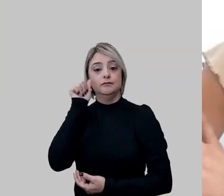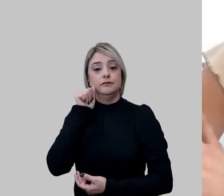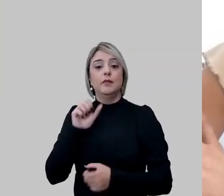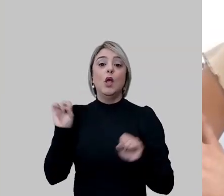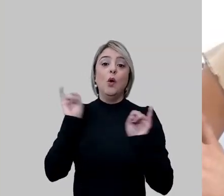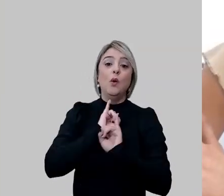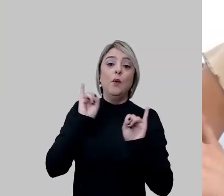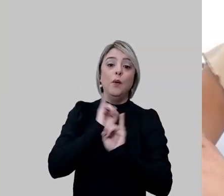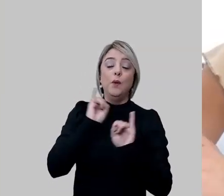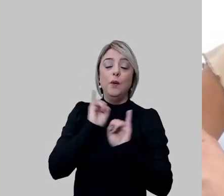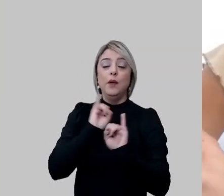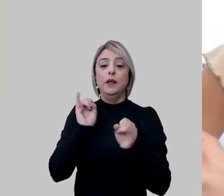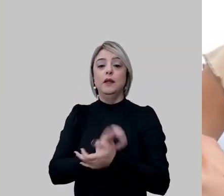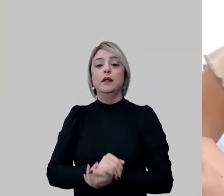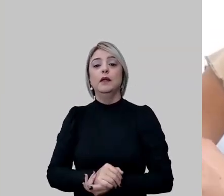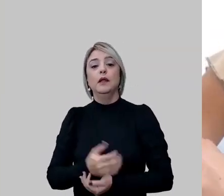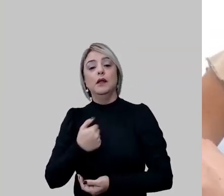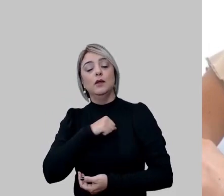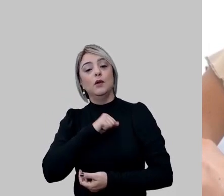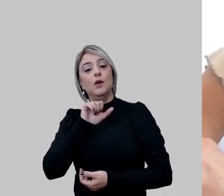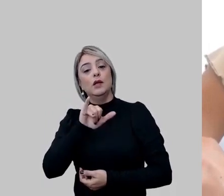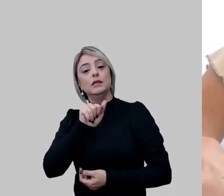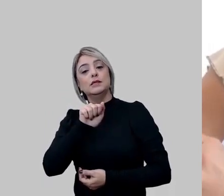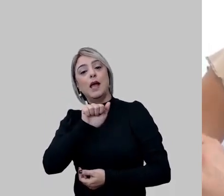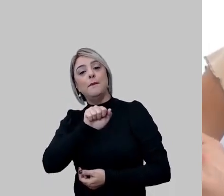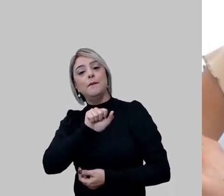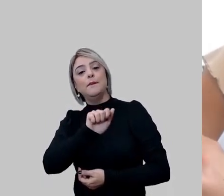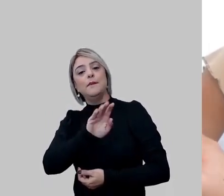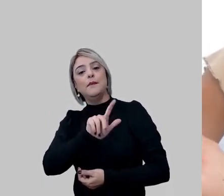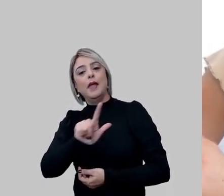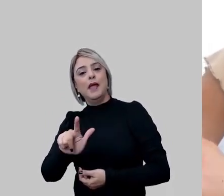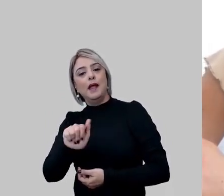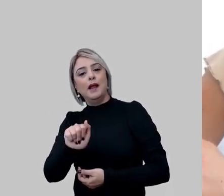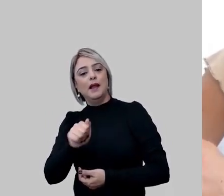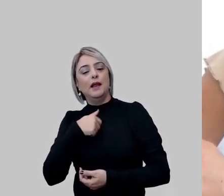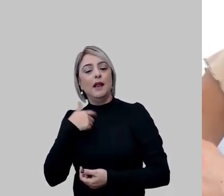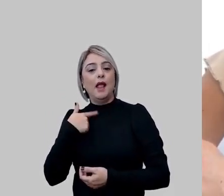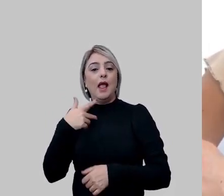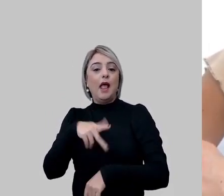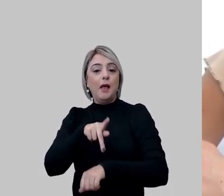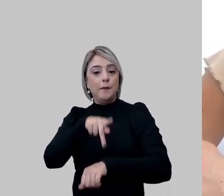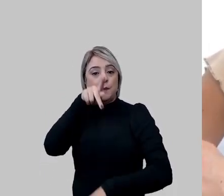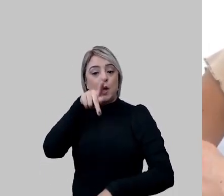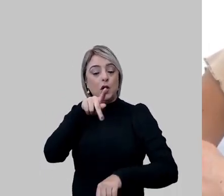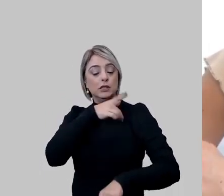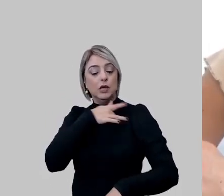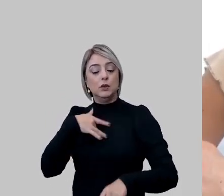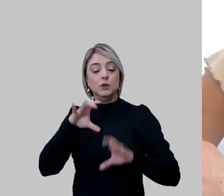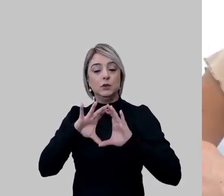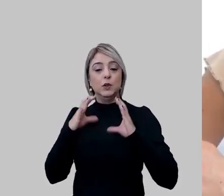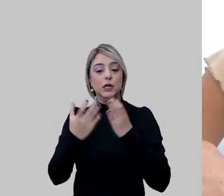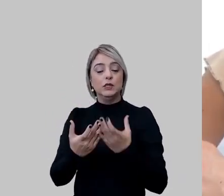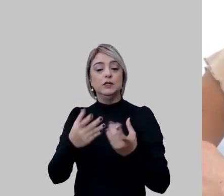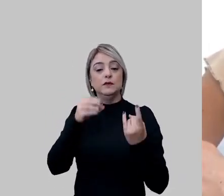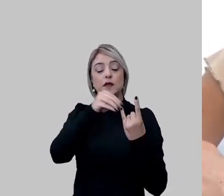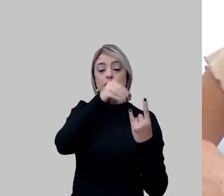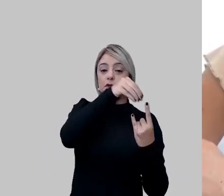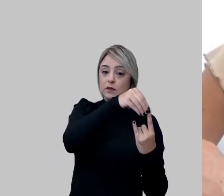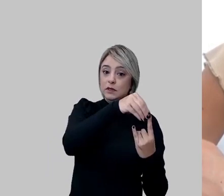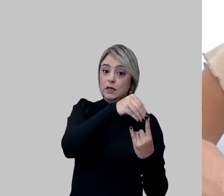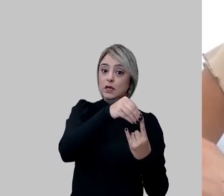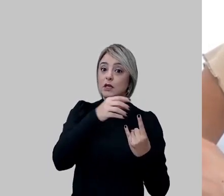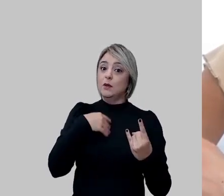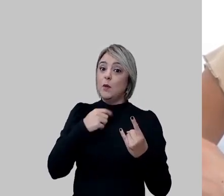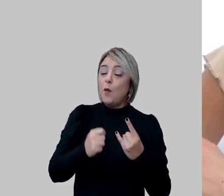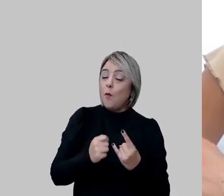Olá eu sou Isabela sou aluna da pós-graduação de saúde coletiva da Fiocruz a gente está